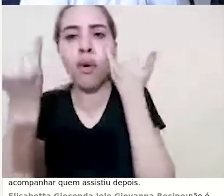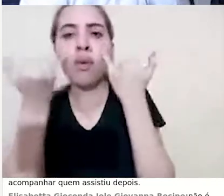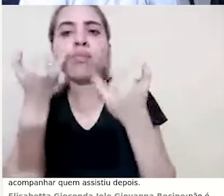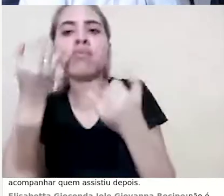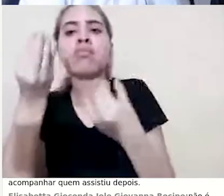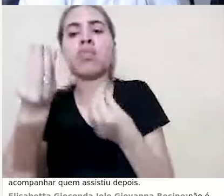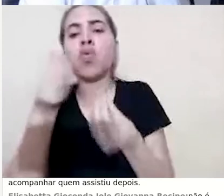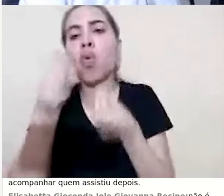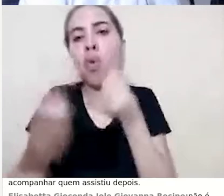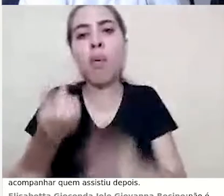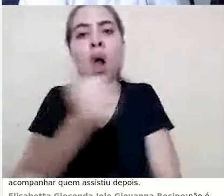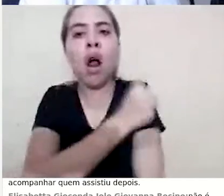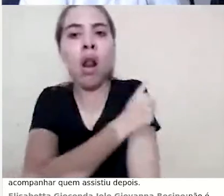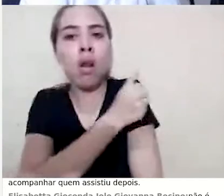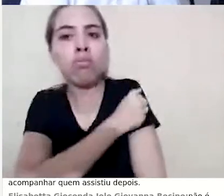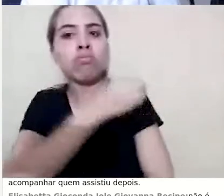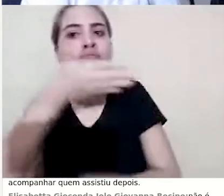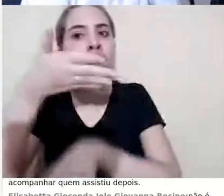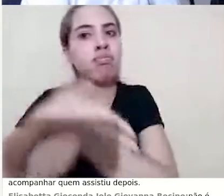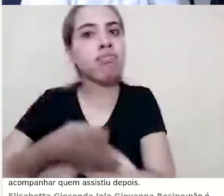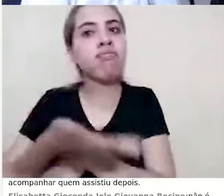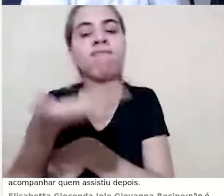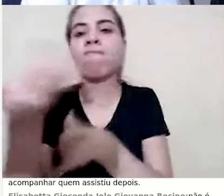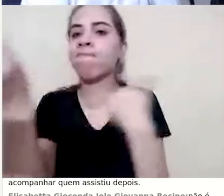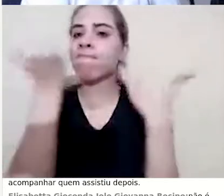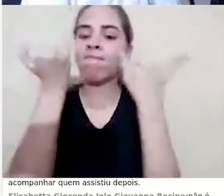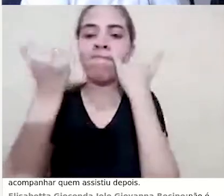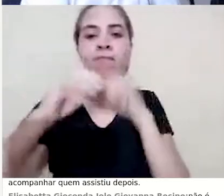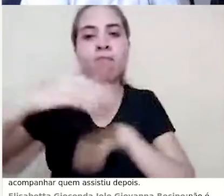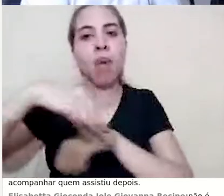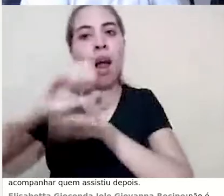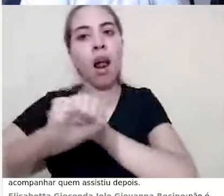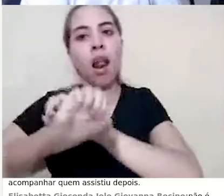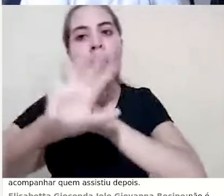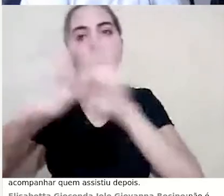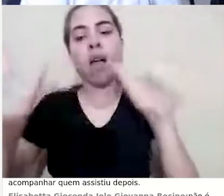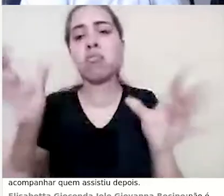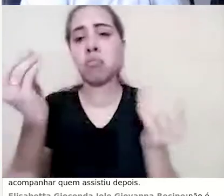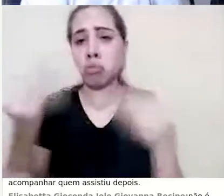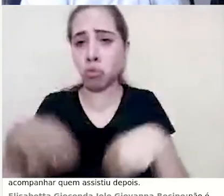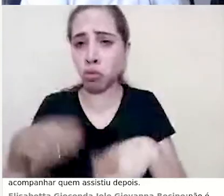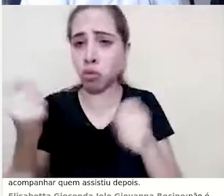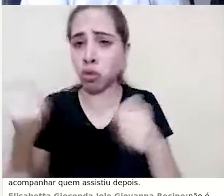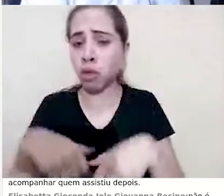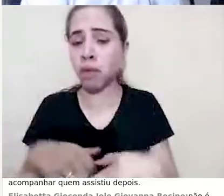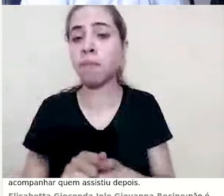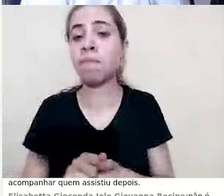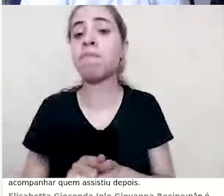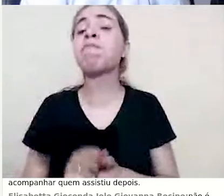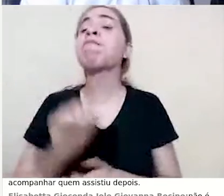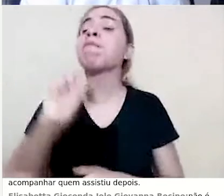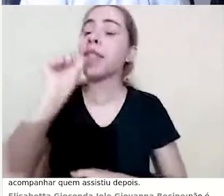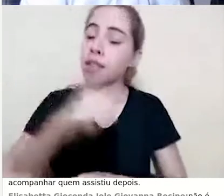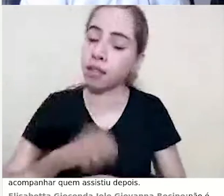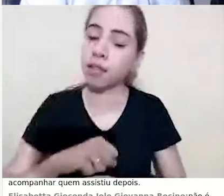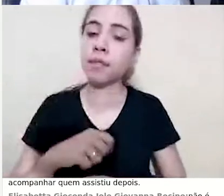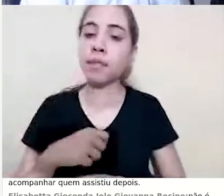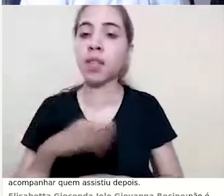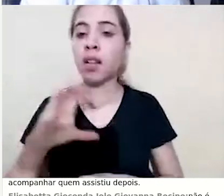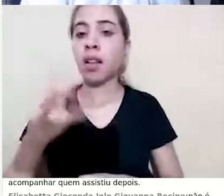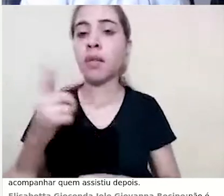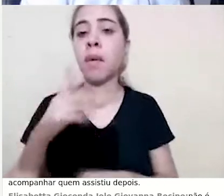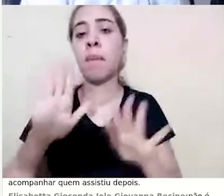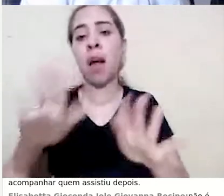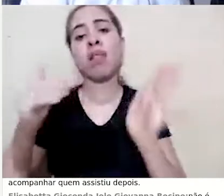alunos dentro do ambiente, né, você poderia falar um pouco, né? Eu vou, eu deixei o log por último, porque